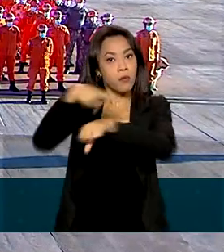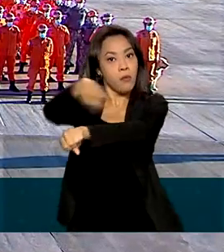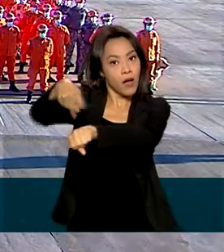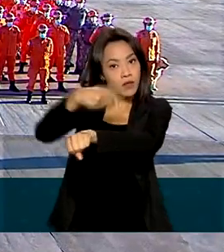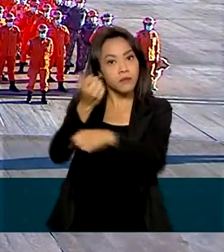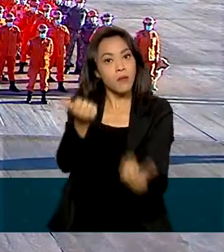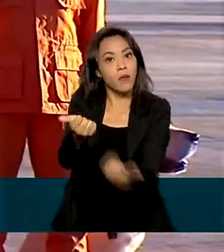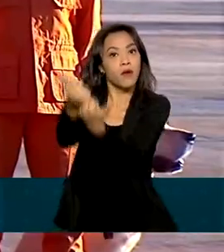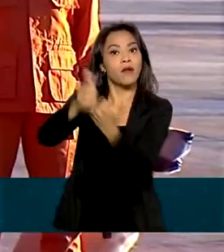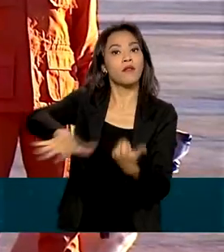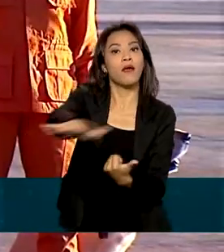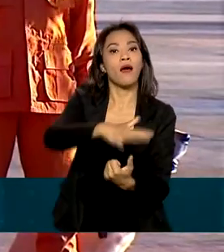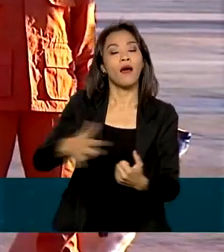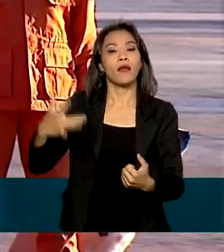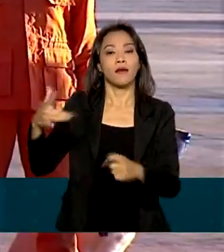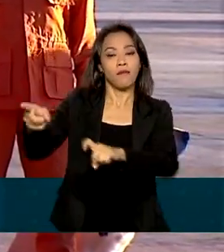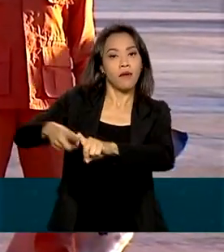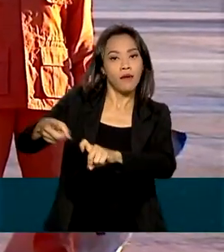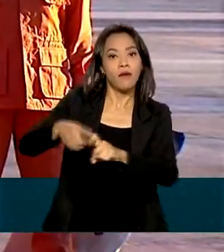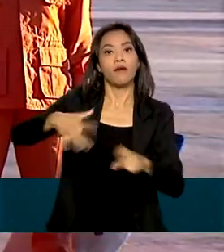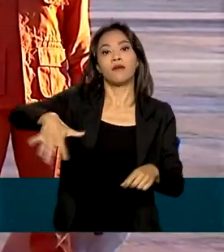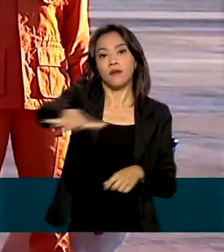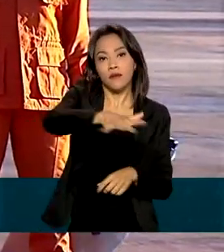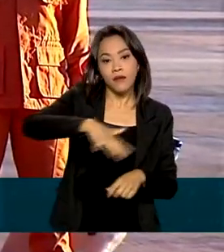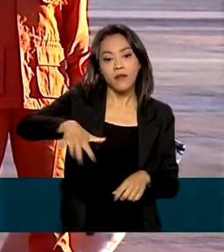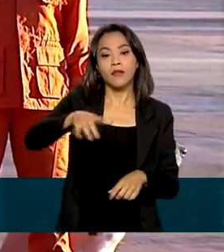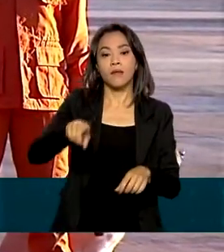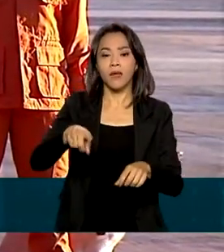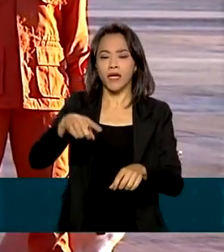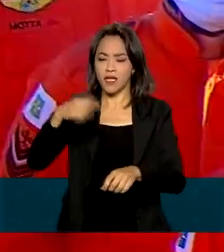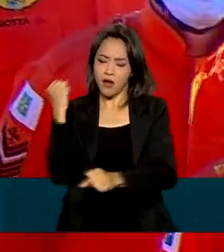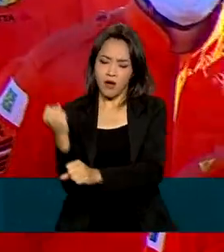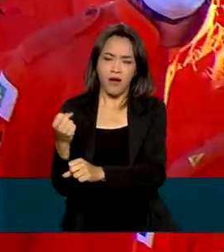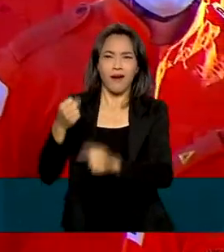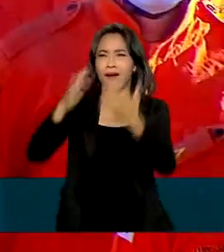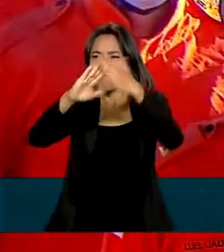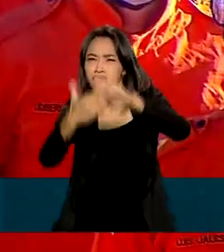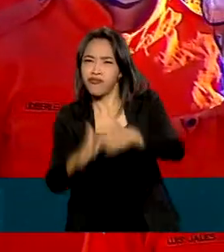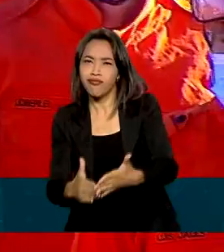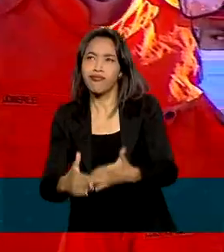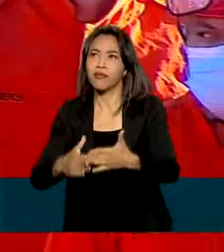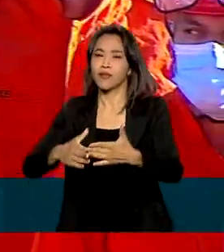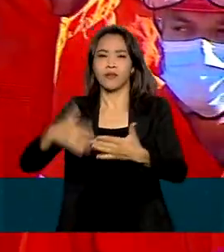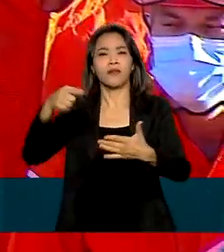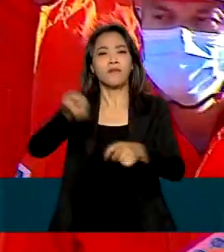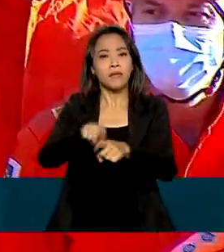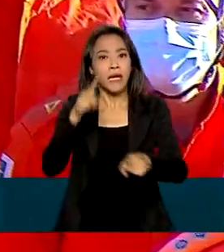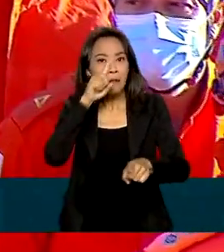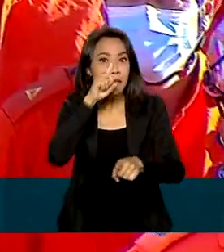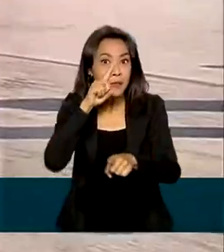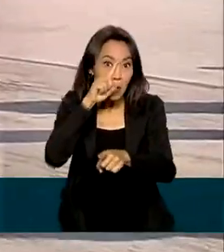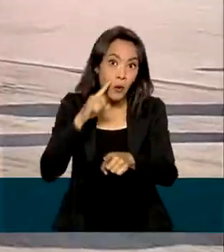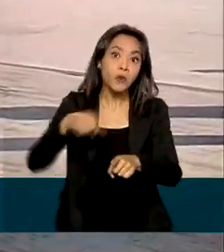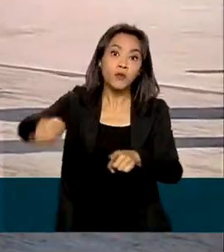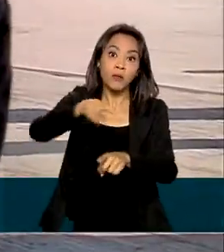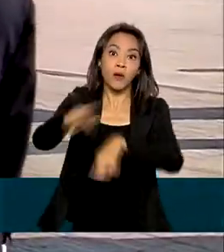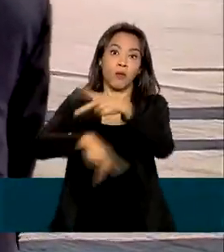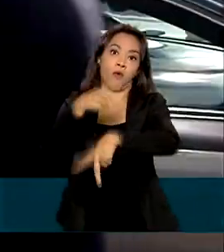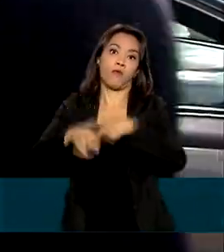assistência médica e na avaliação e demolição de construções que ofereciam riscos aos haitianos.